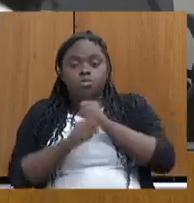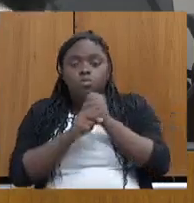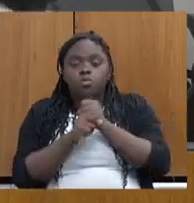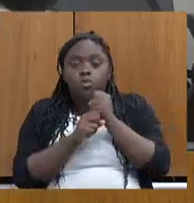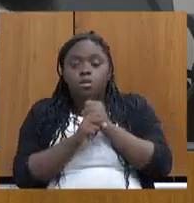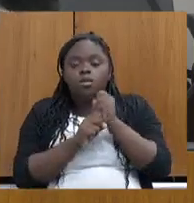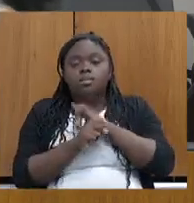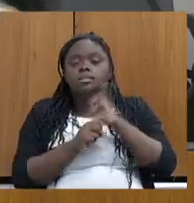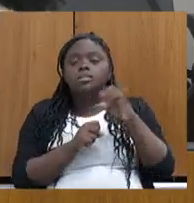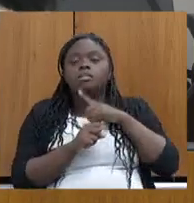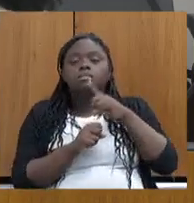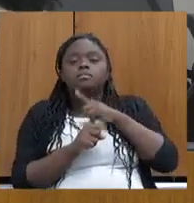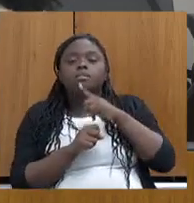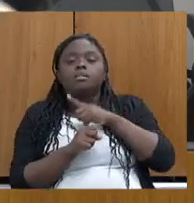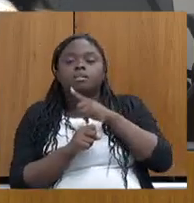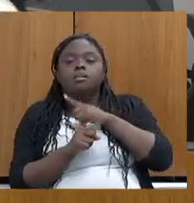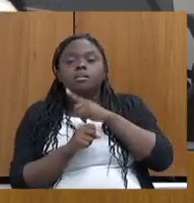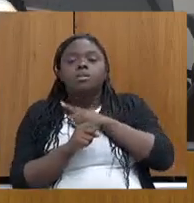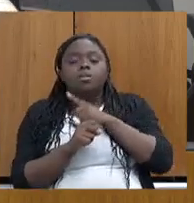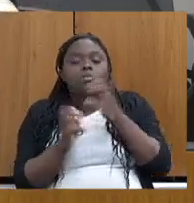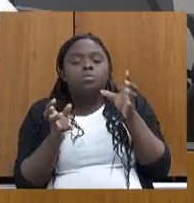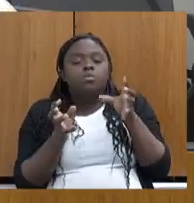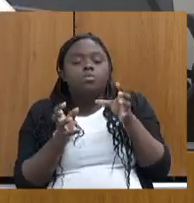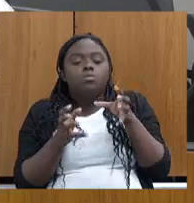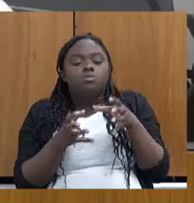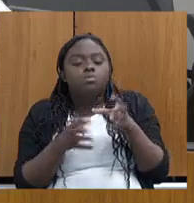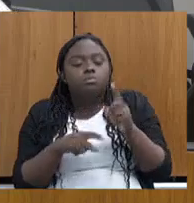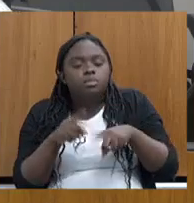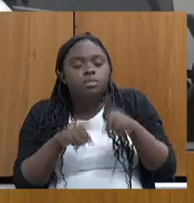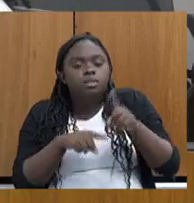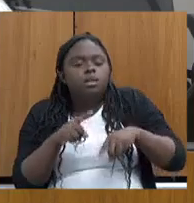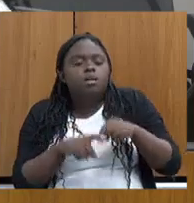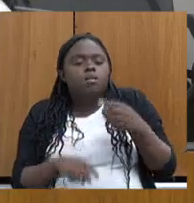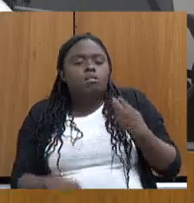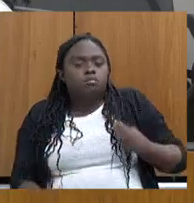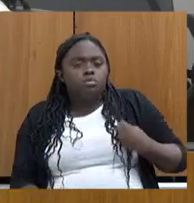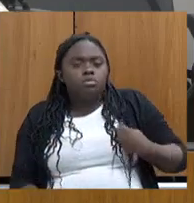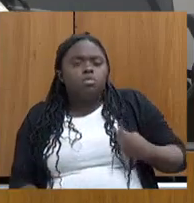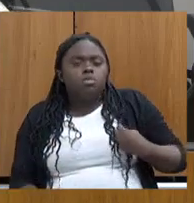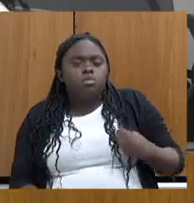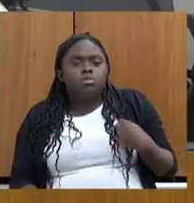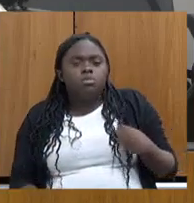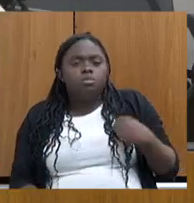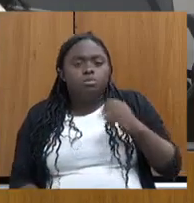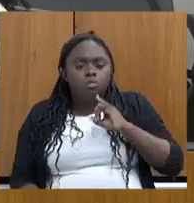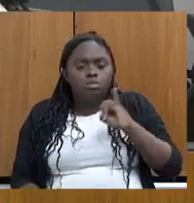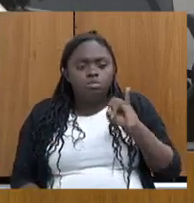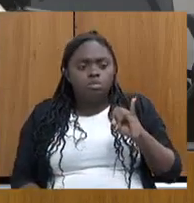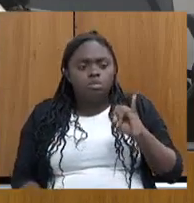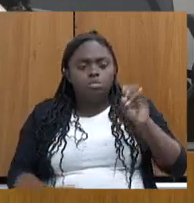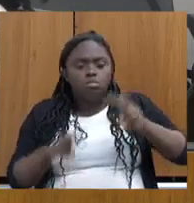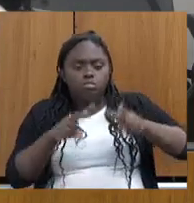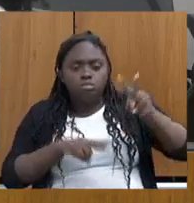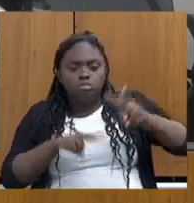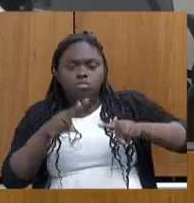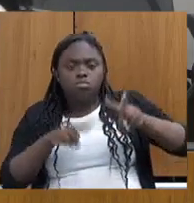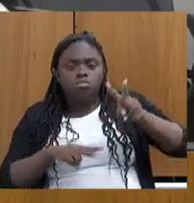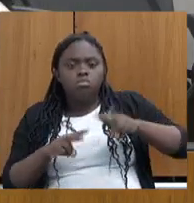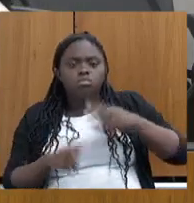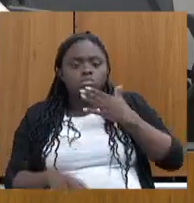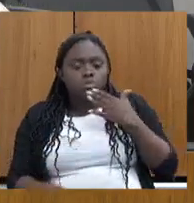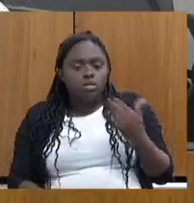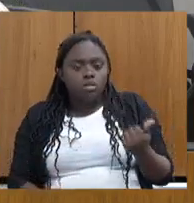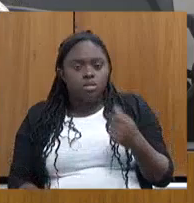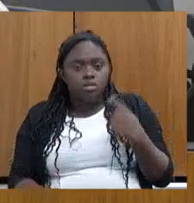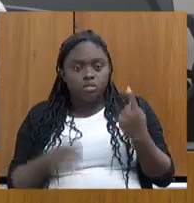tivéssemos esse equipamento que funciona, esse equipamento que deu resposta, se ele for ampliado, melhorado, com mais servidores,